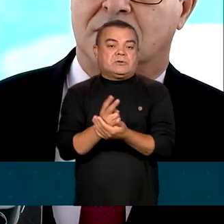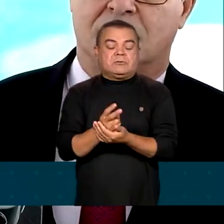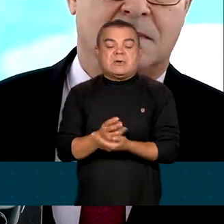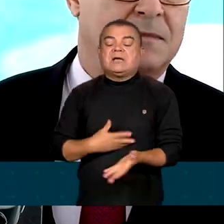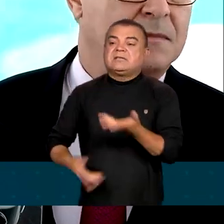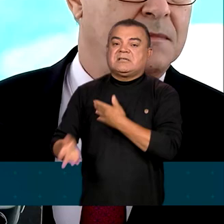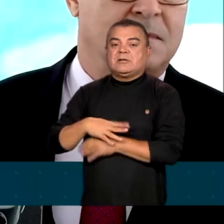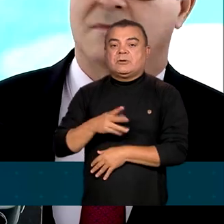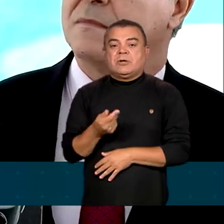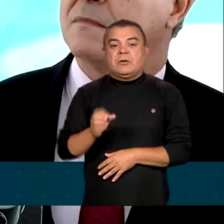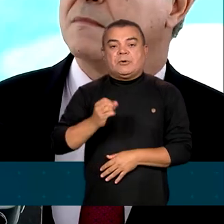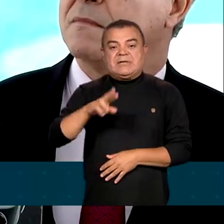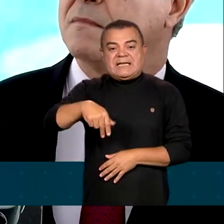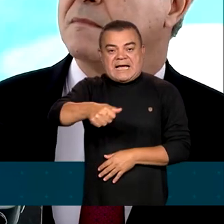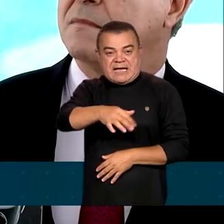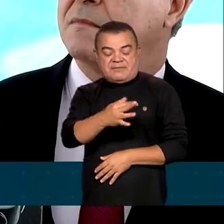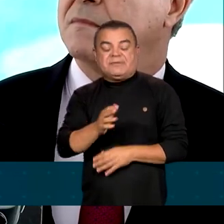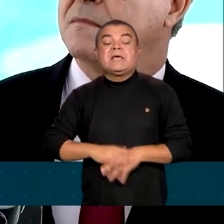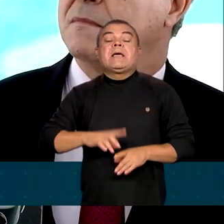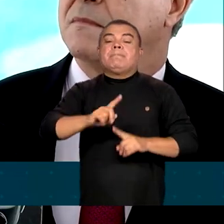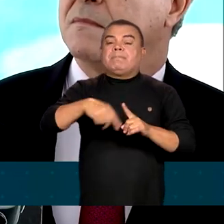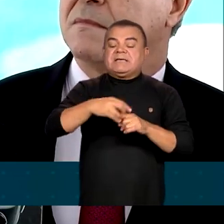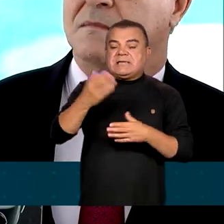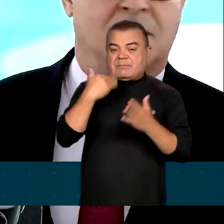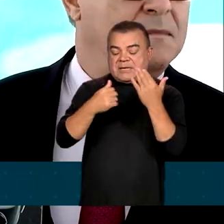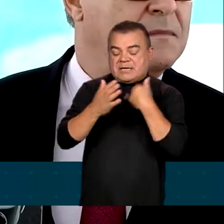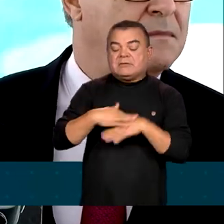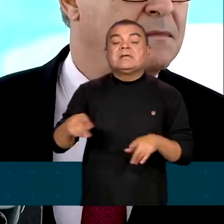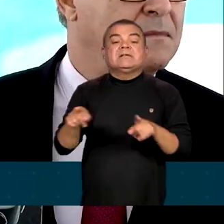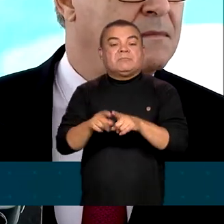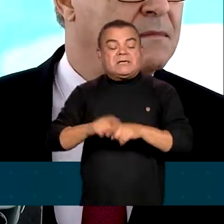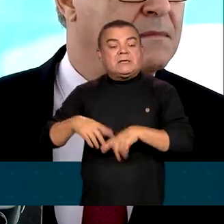Pronaf, o Mais Alimento, pequenos produtores rurais.